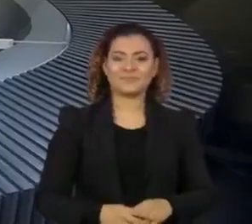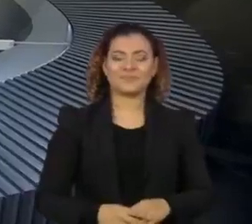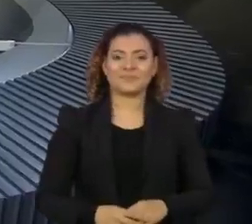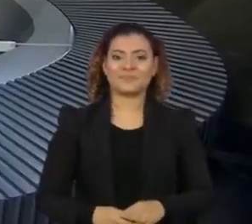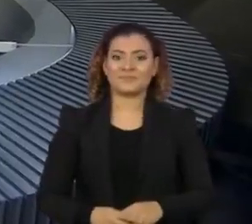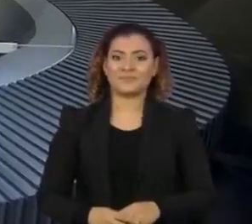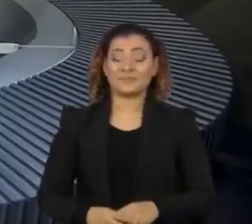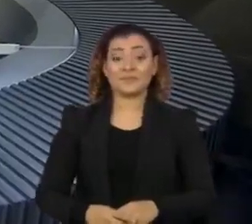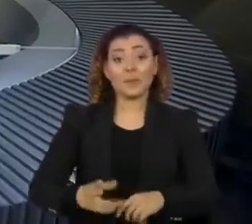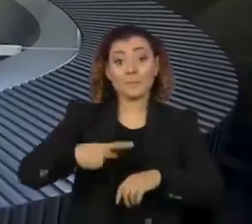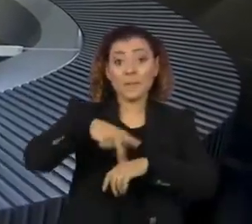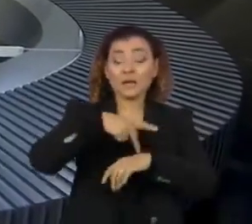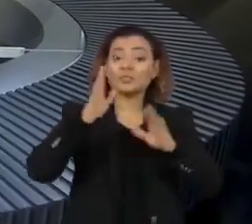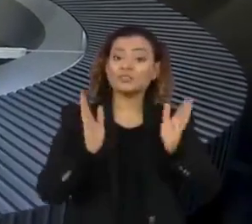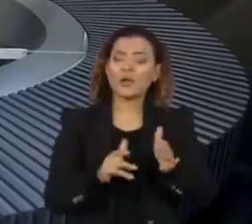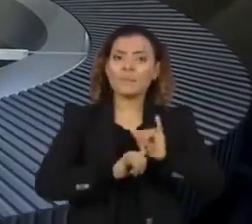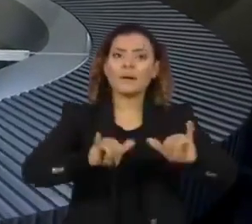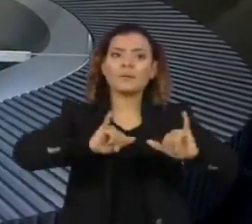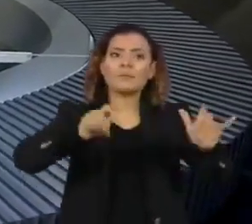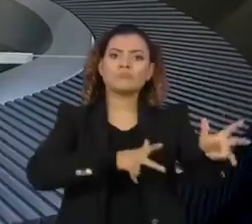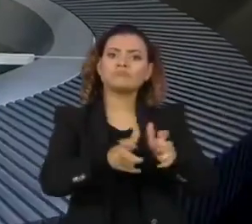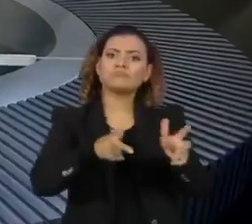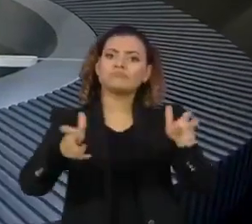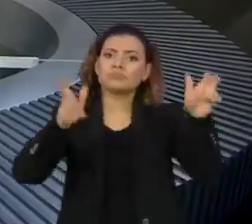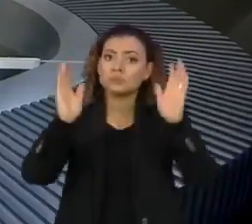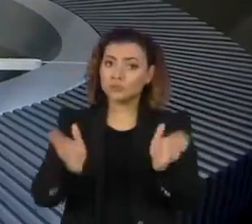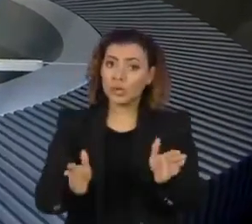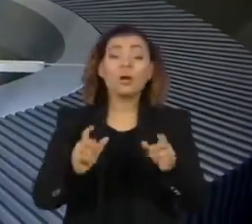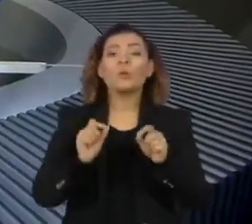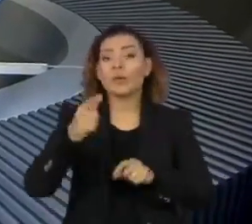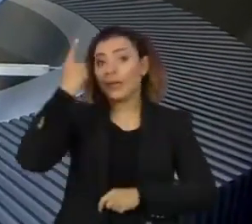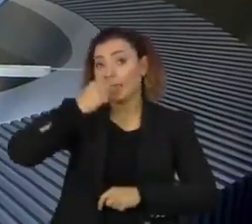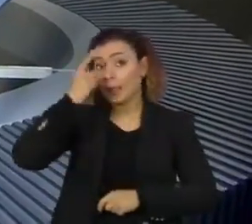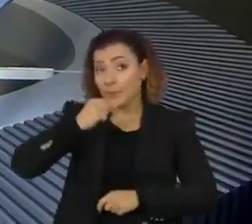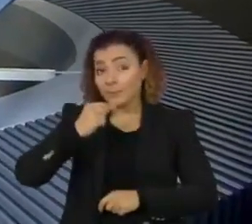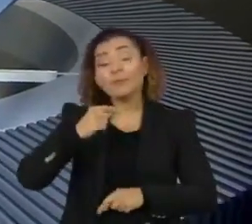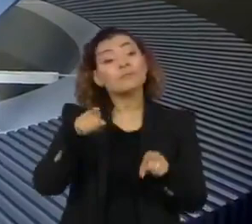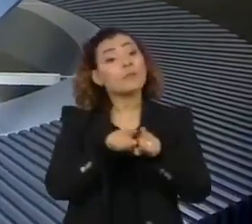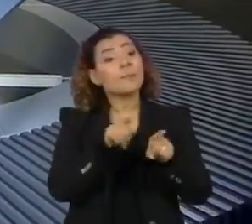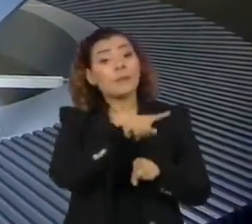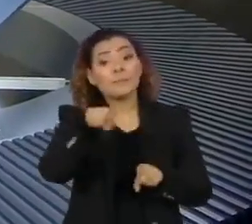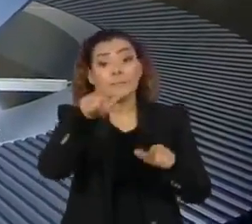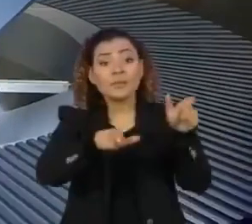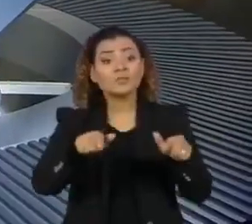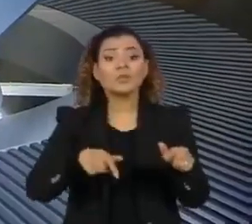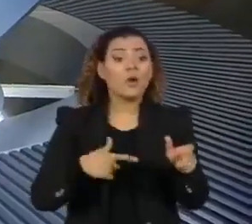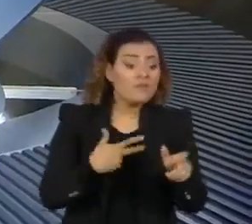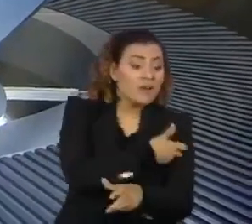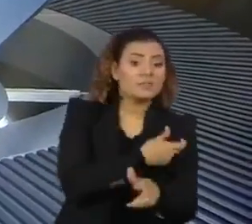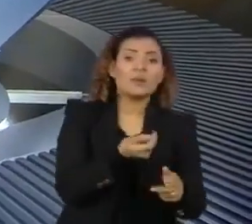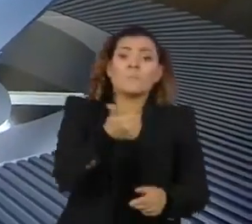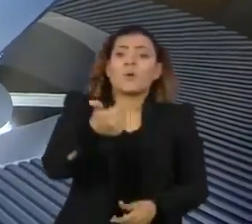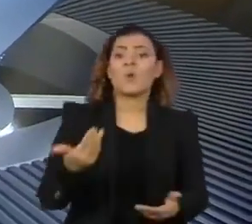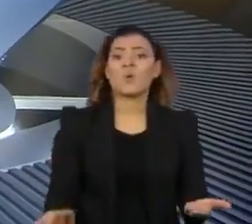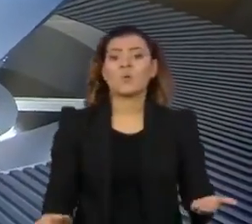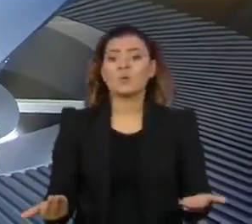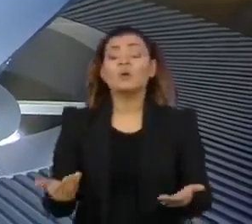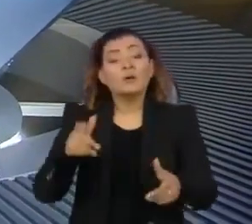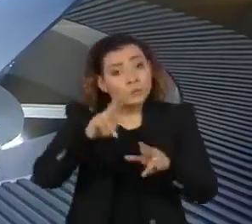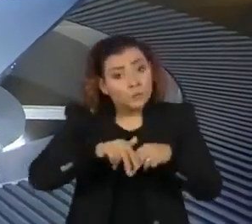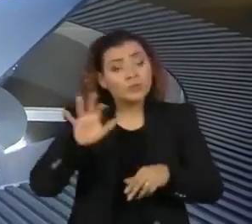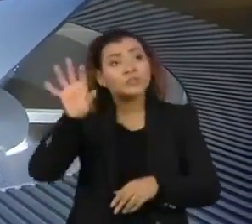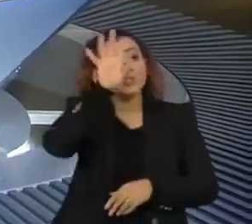O país está em meio à campanha de vacinação contra a gripe e a adesão ainda é muito baixa. Por isso, alguns